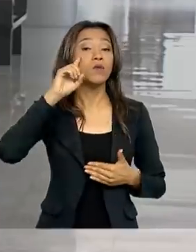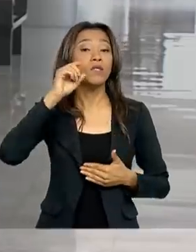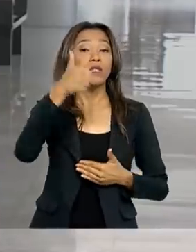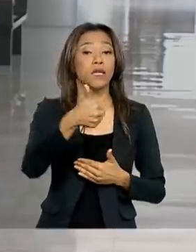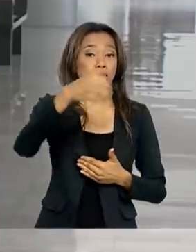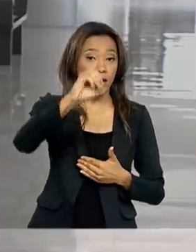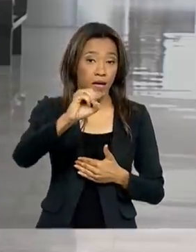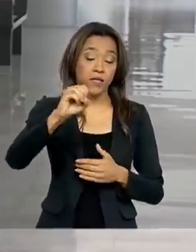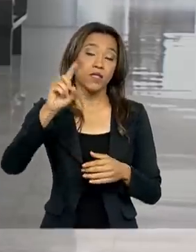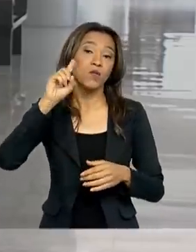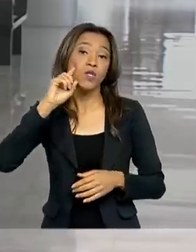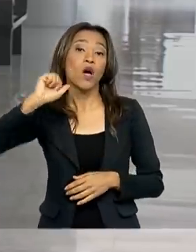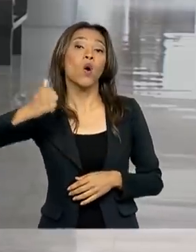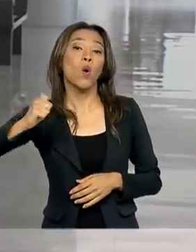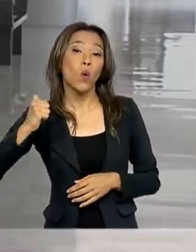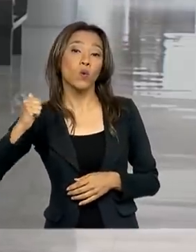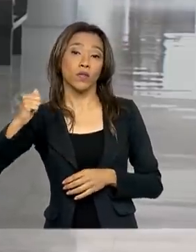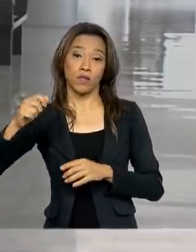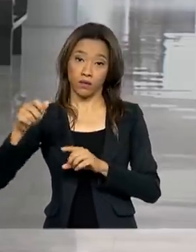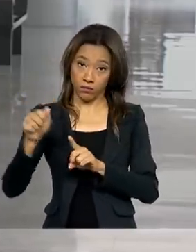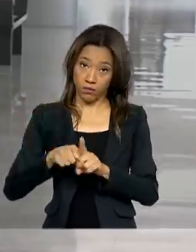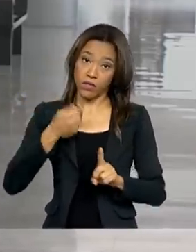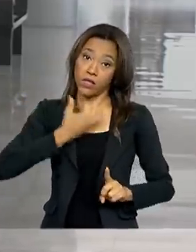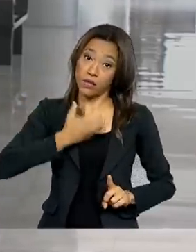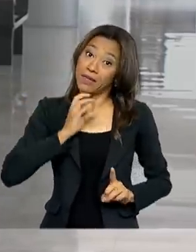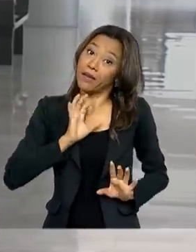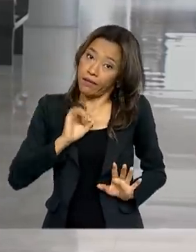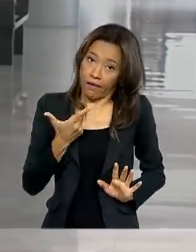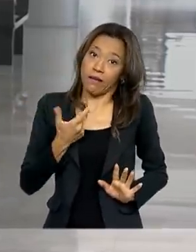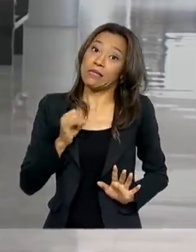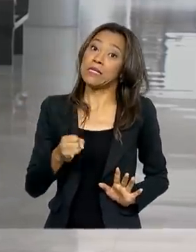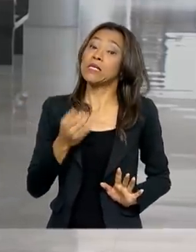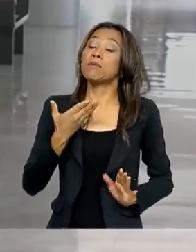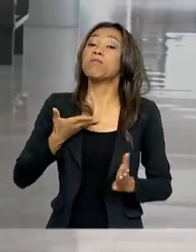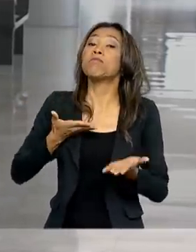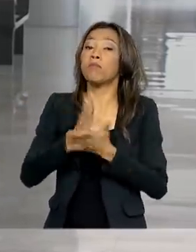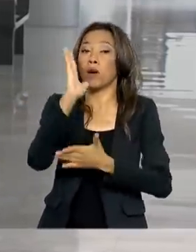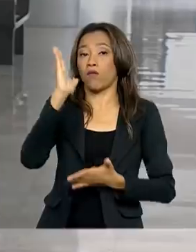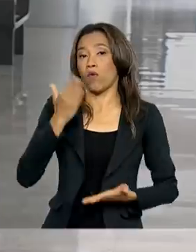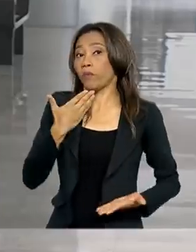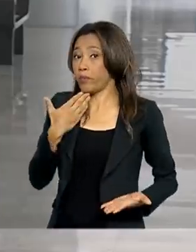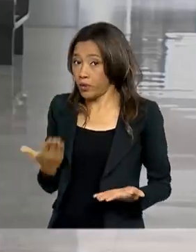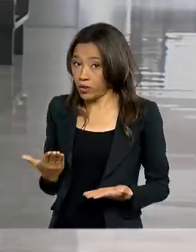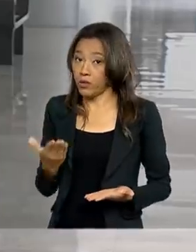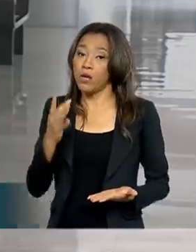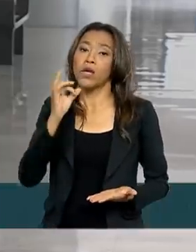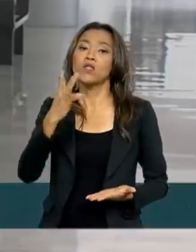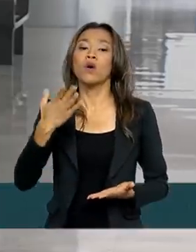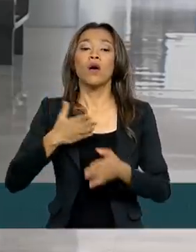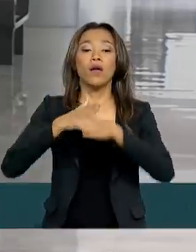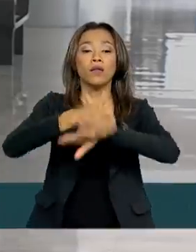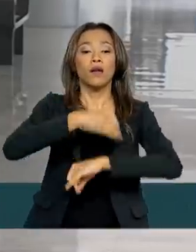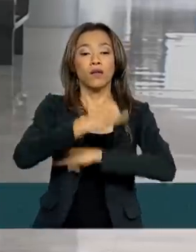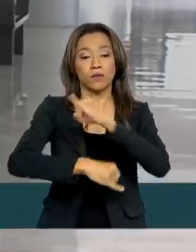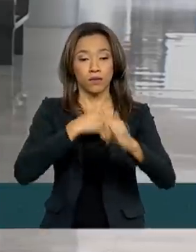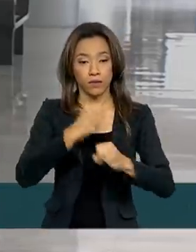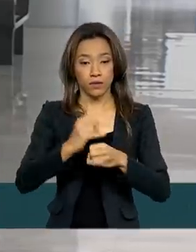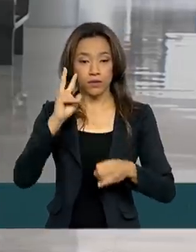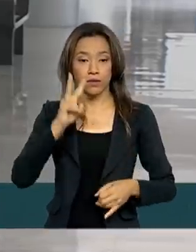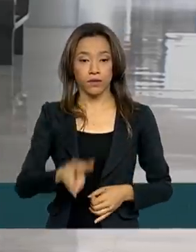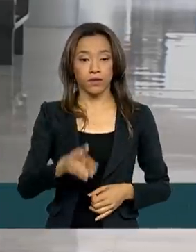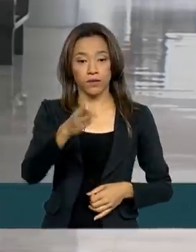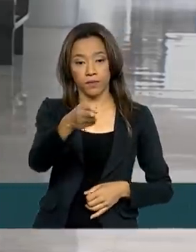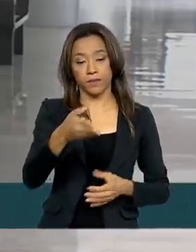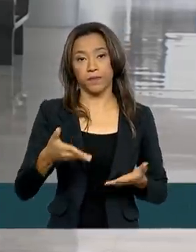dezembro, claro, para quem tiver o pedido aprovado. E quem quiser solicitar, basta entrar no site enem.inep